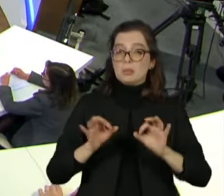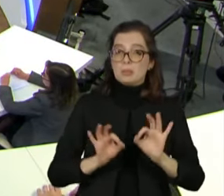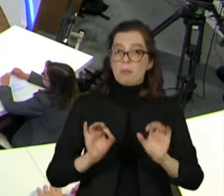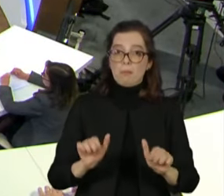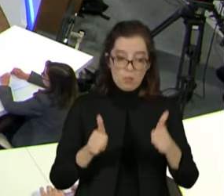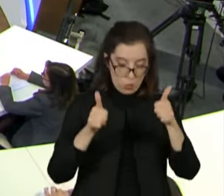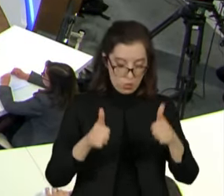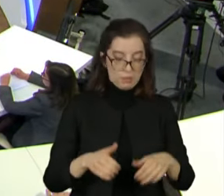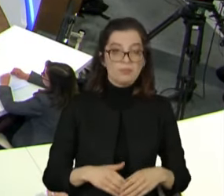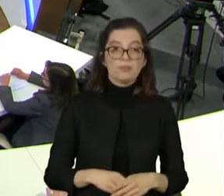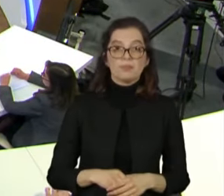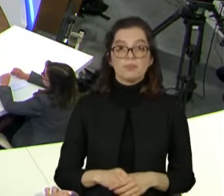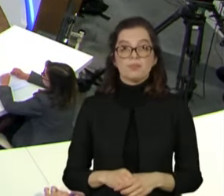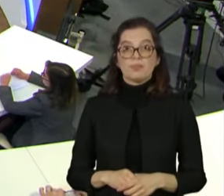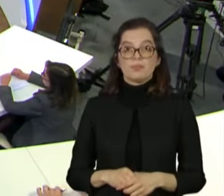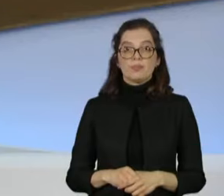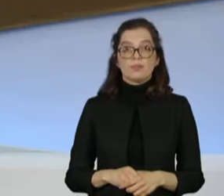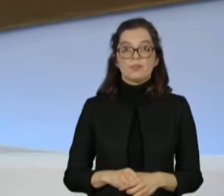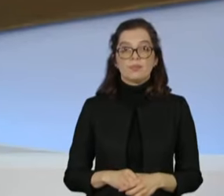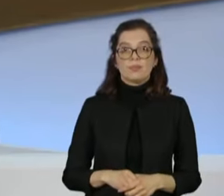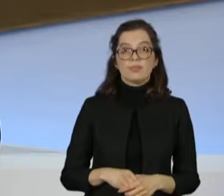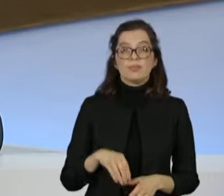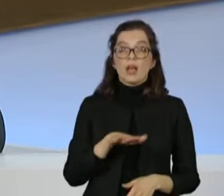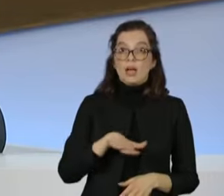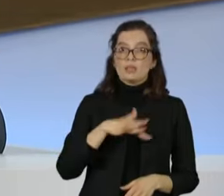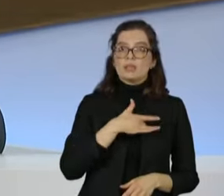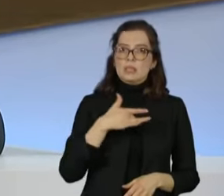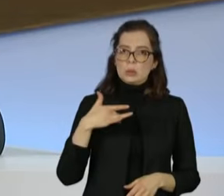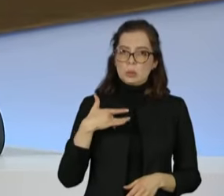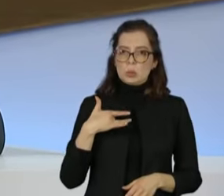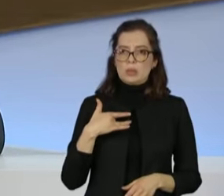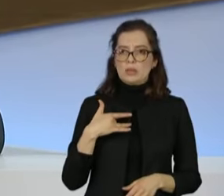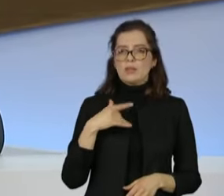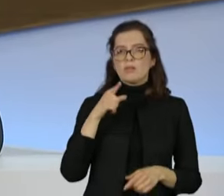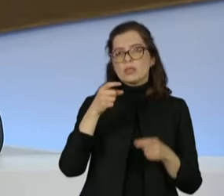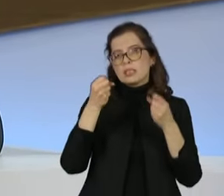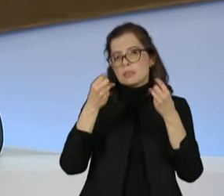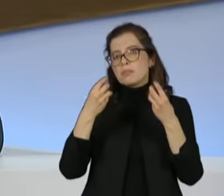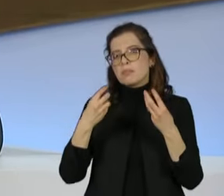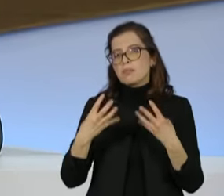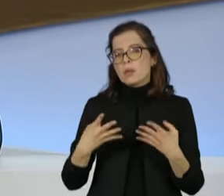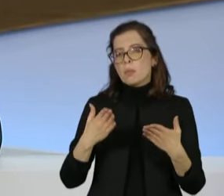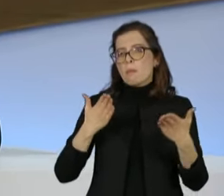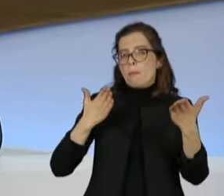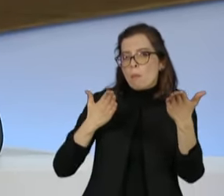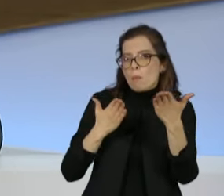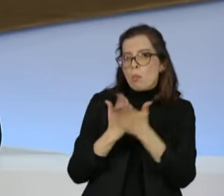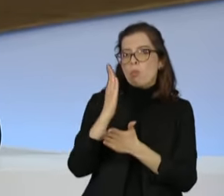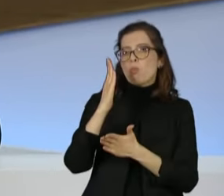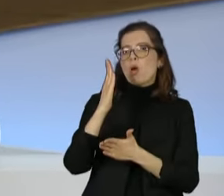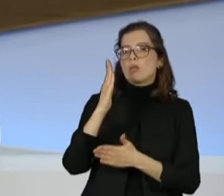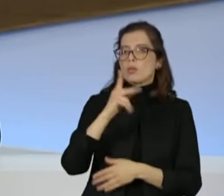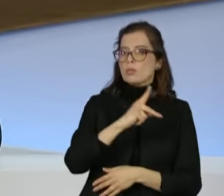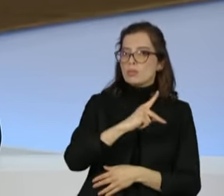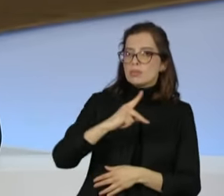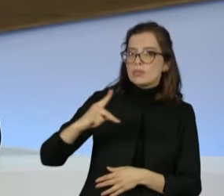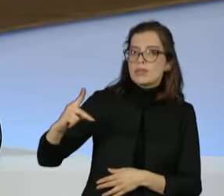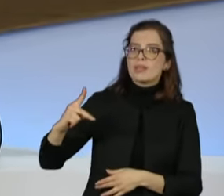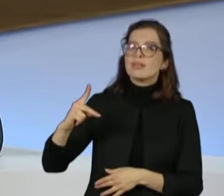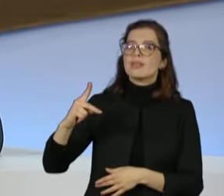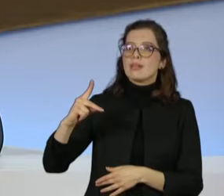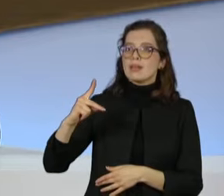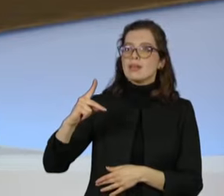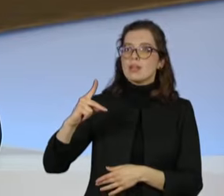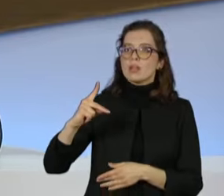saúde. A senhora disse recentemente que, se eleita, pretende zerar a fila de cirurgia do SUS, o que seria um feito inédito no país.